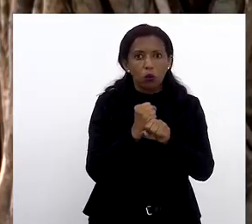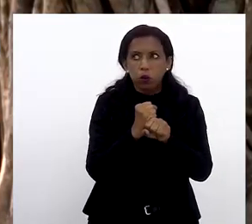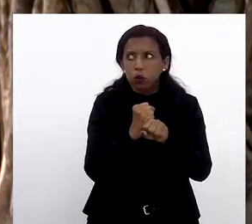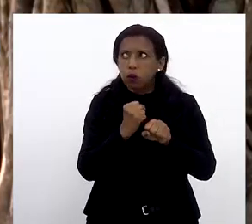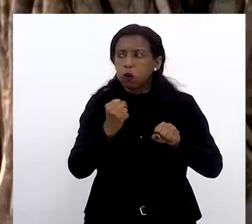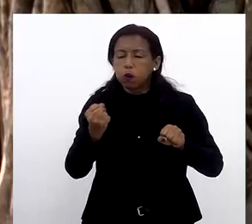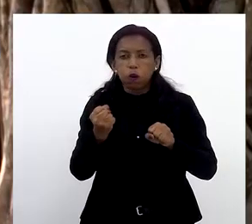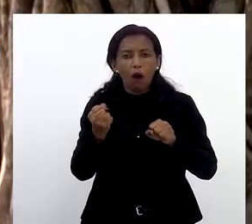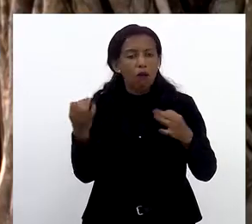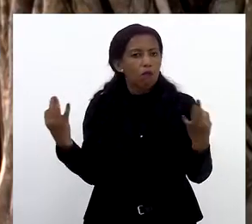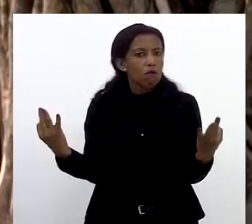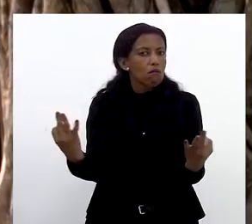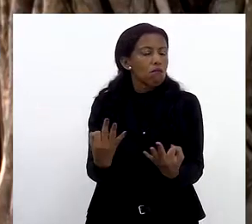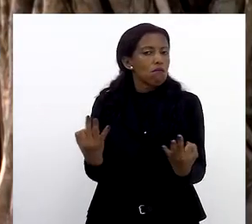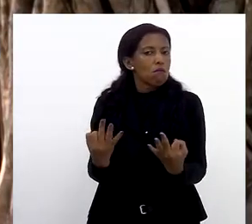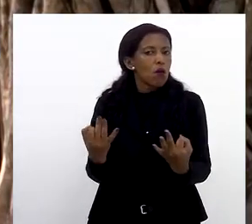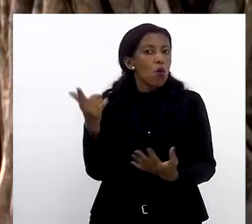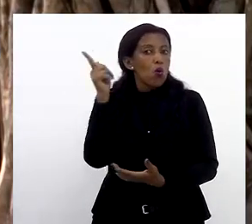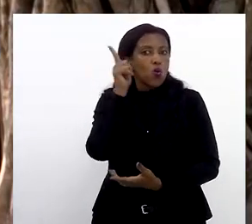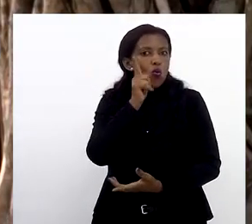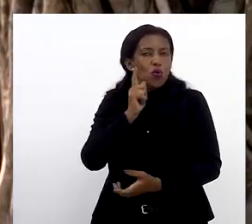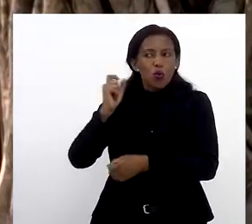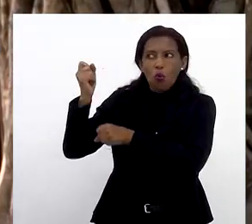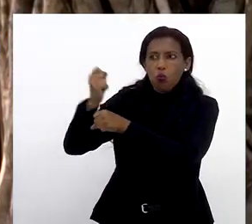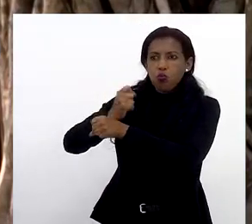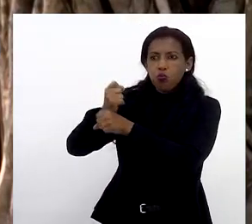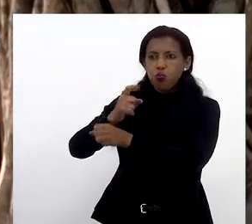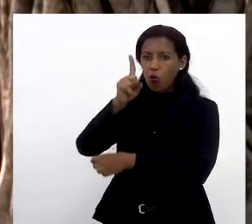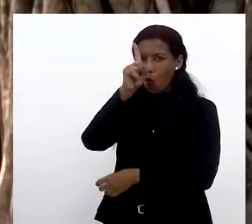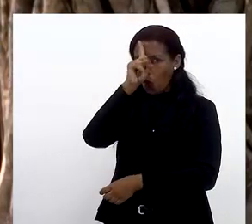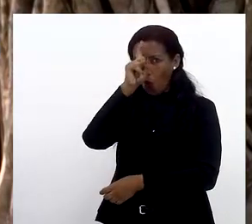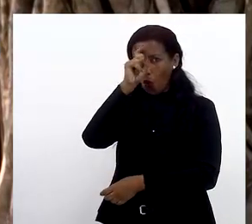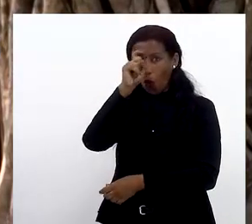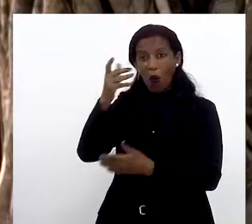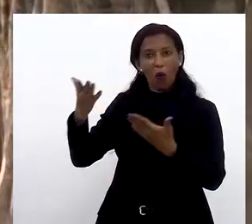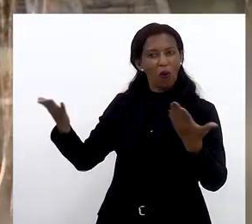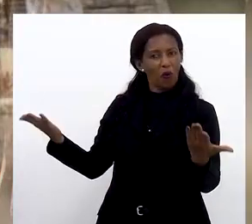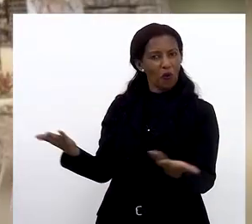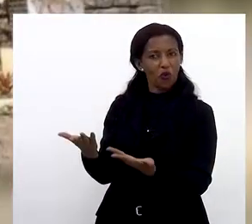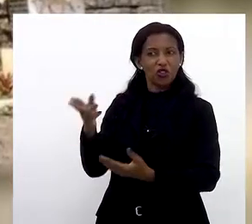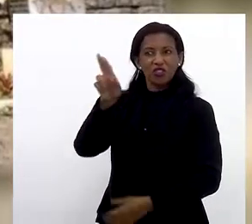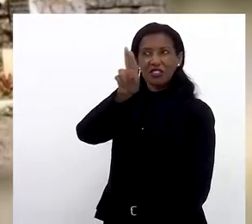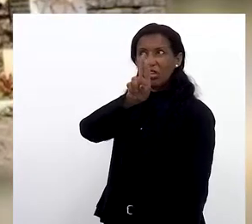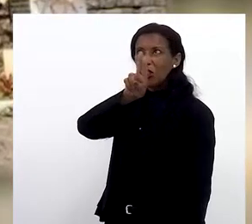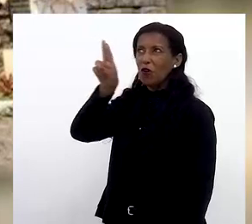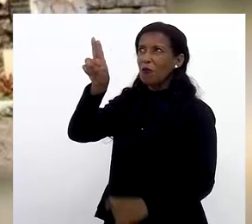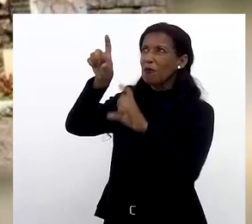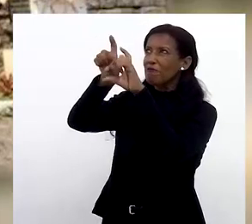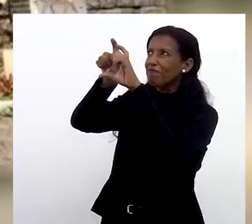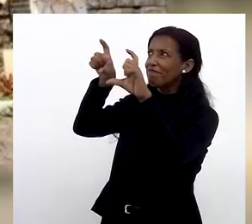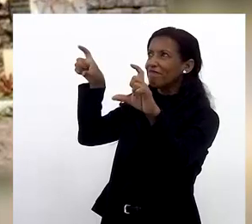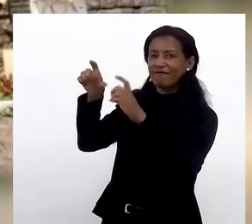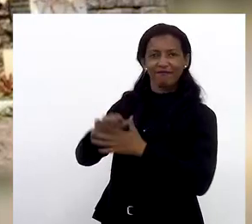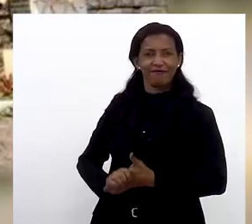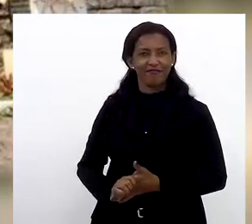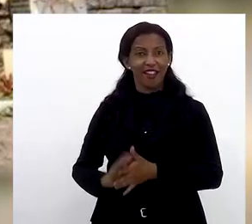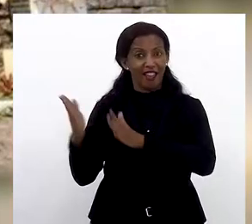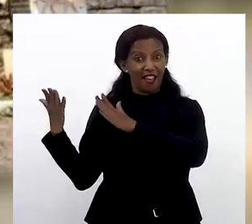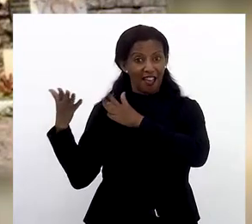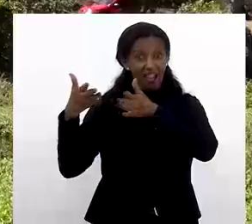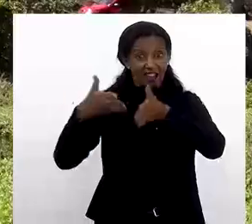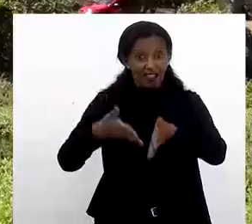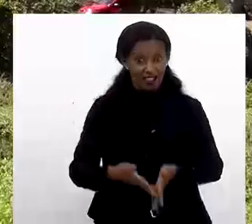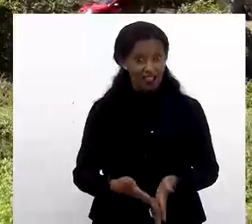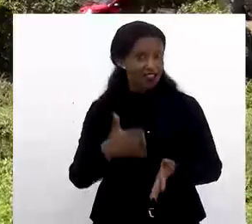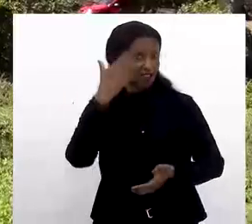movimento social tão grande que culminou na construção do nosso hospital, que hoje está rebatizado com o nome